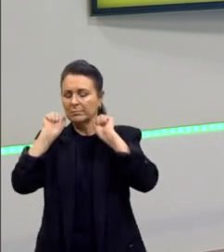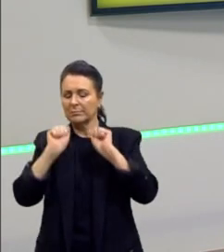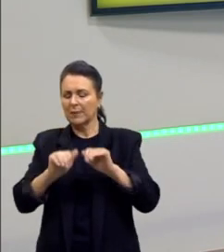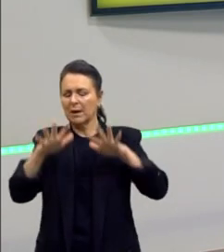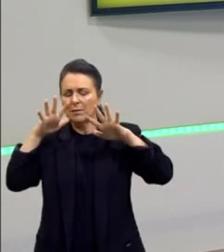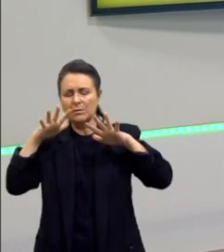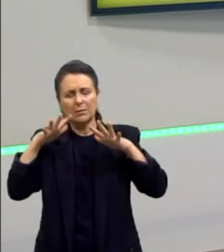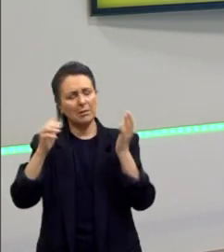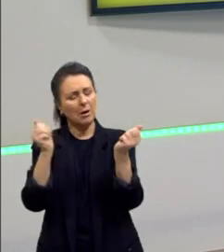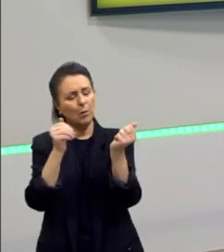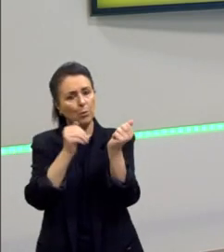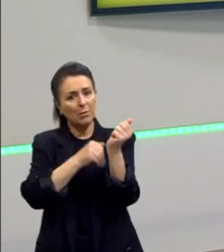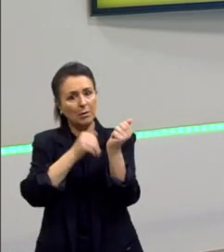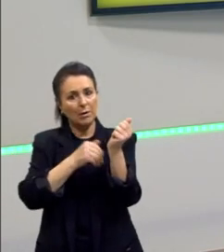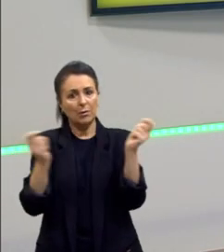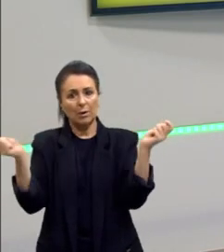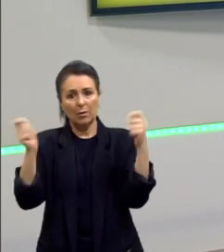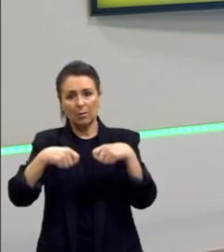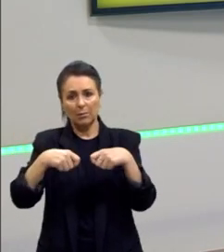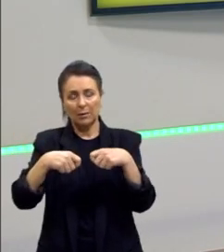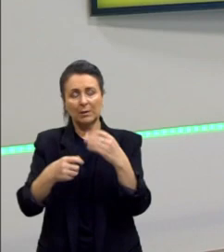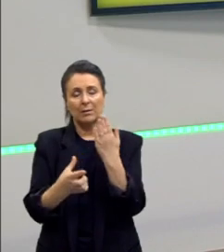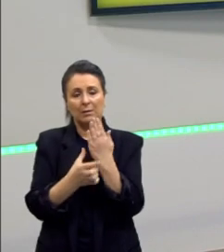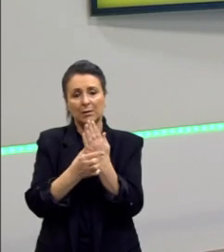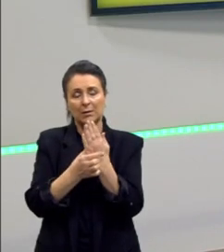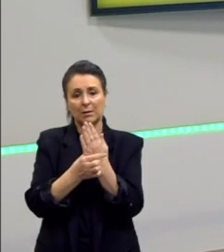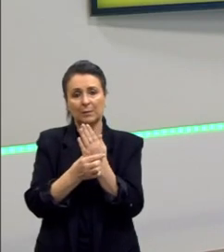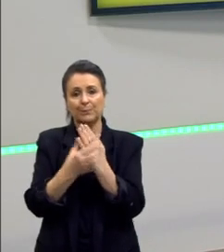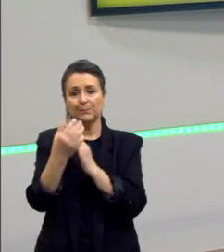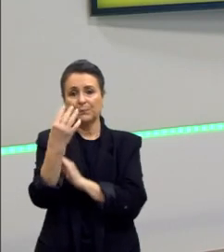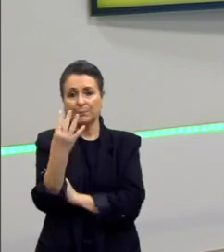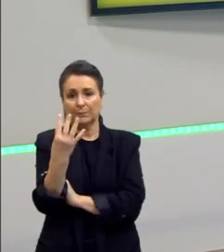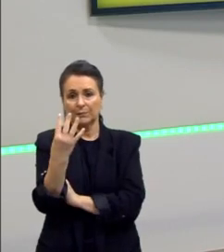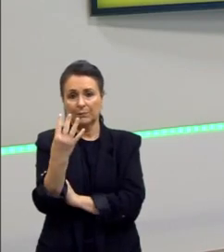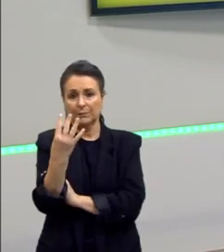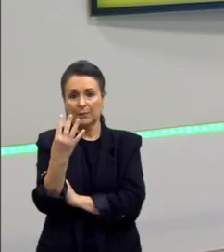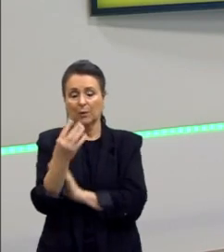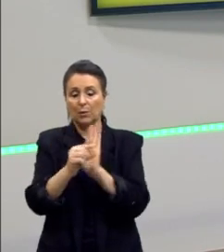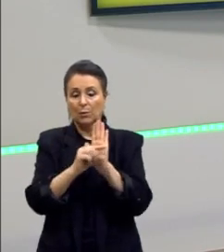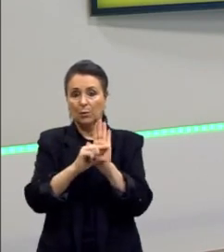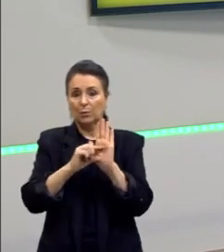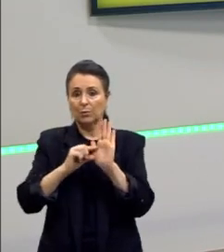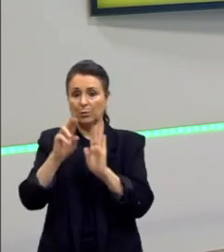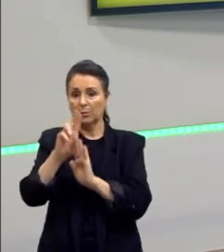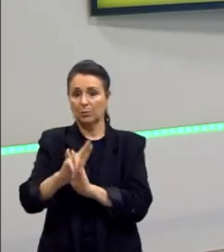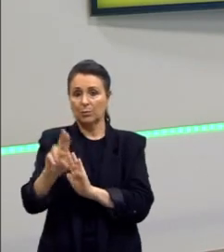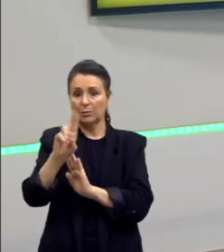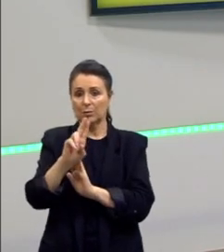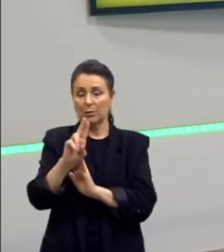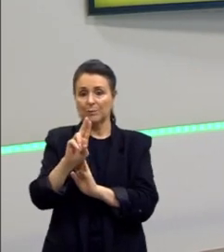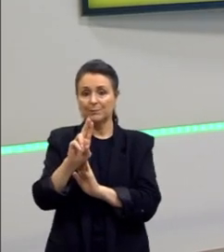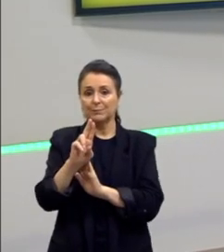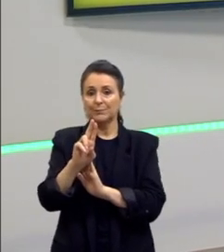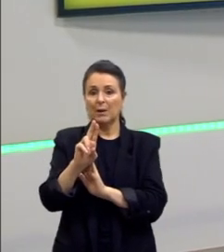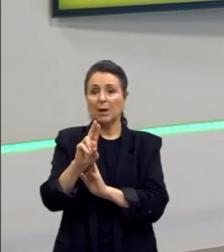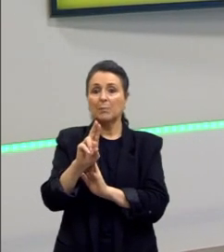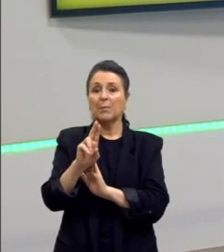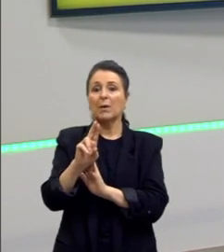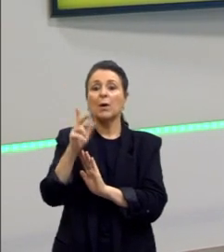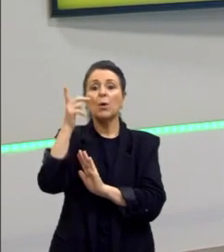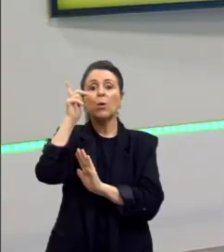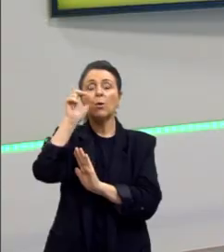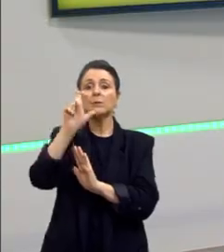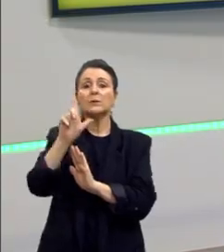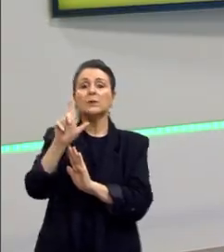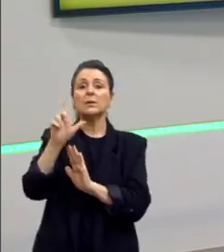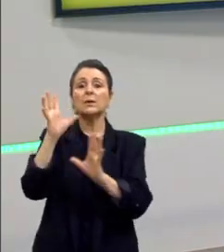segredo da competência quatro, que esse autor aqui usou para alcançar